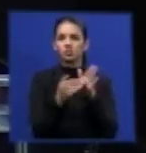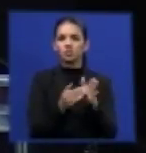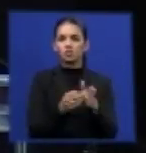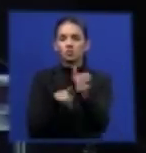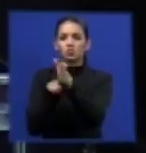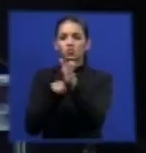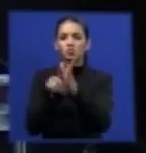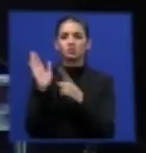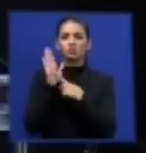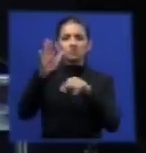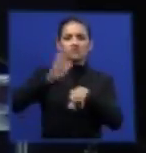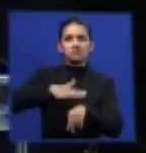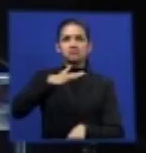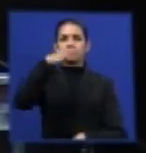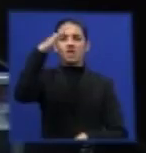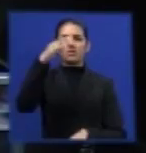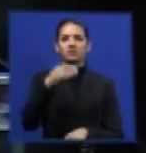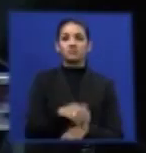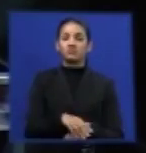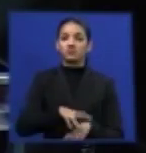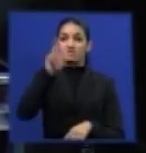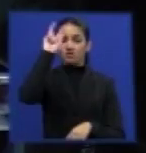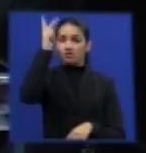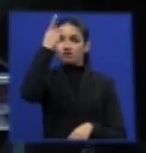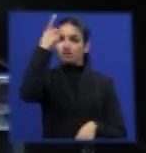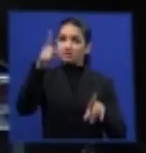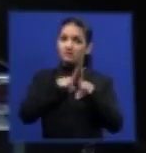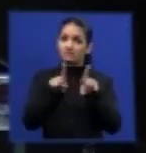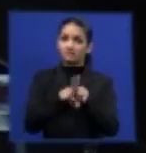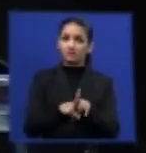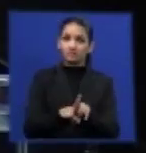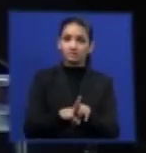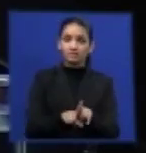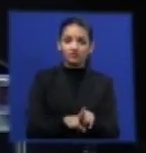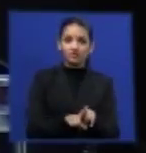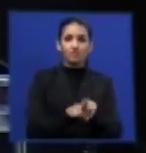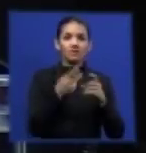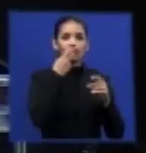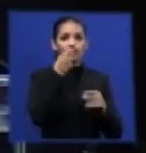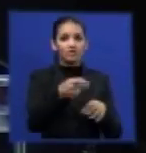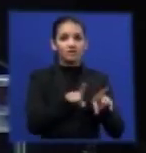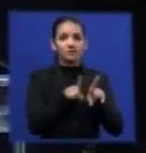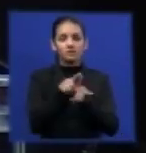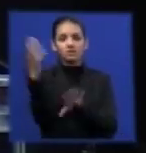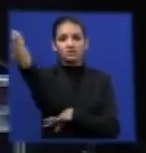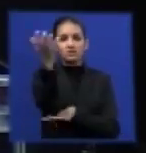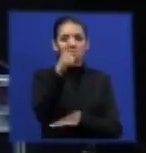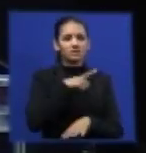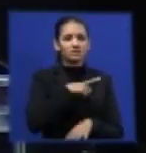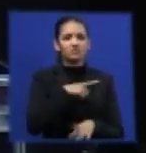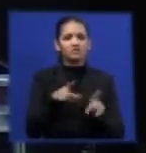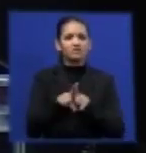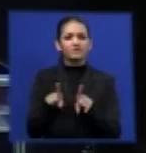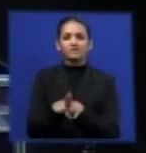elevados pelo contrário, nesse passivo ambiental a que ele se refere, nós somos superavitários.